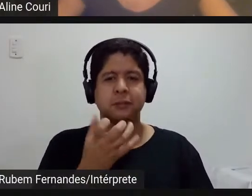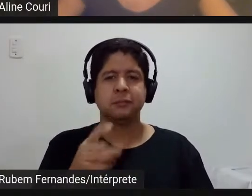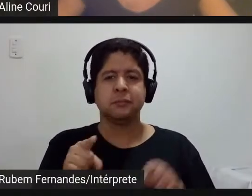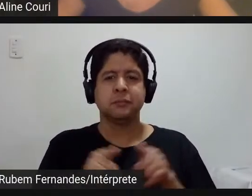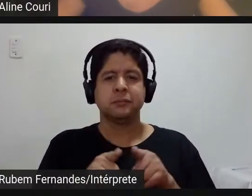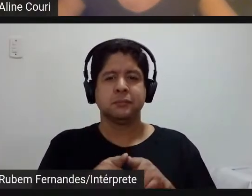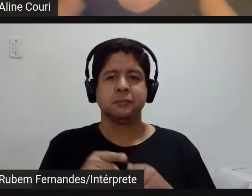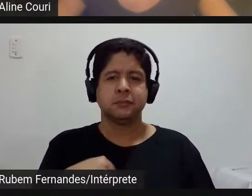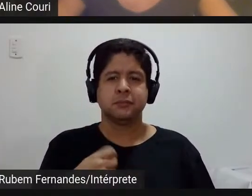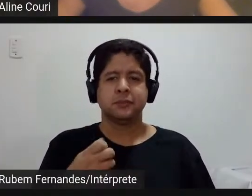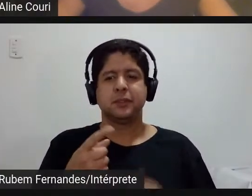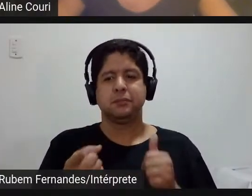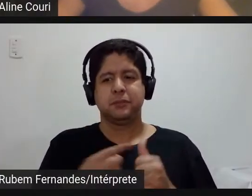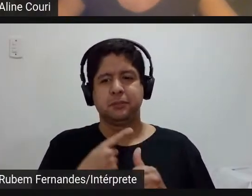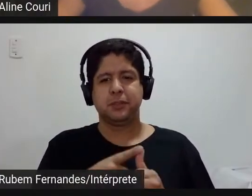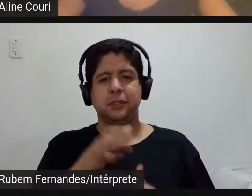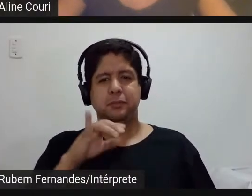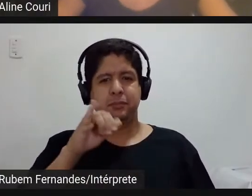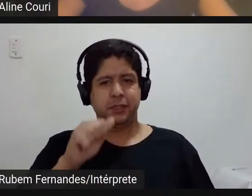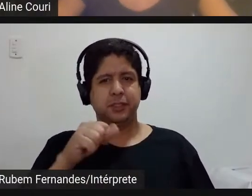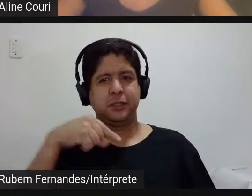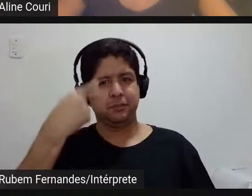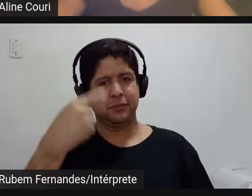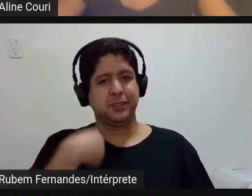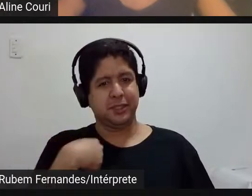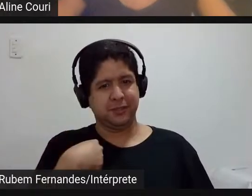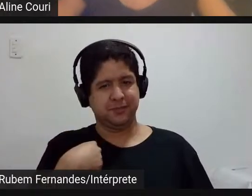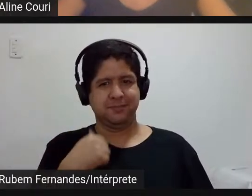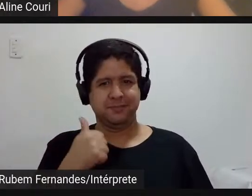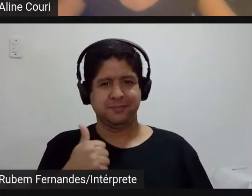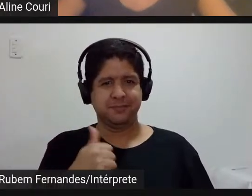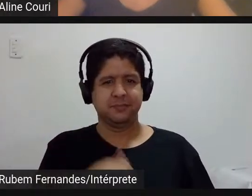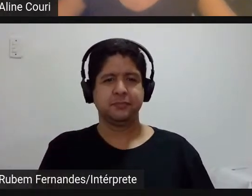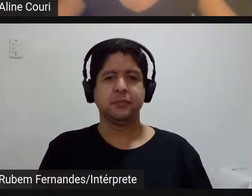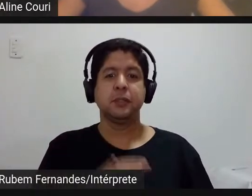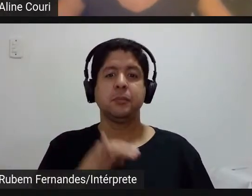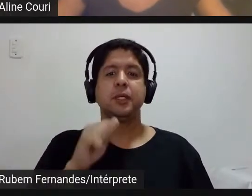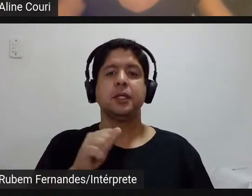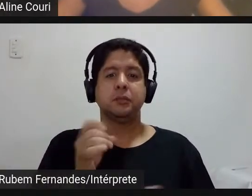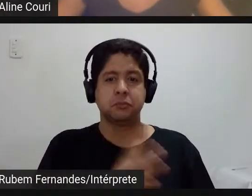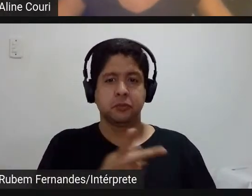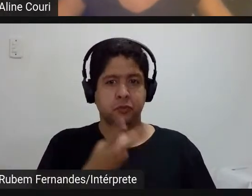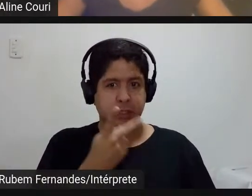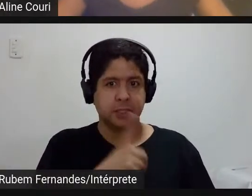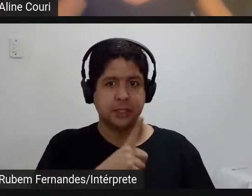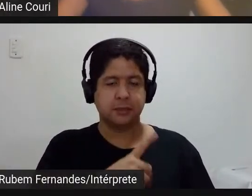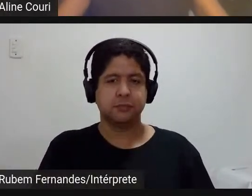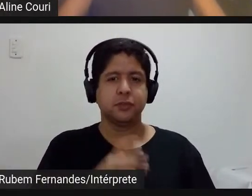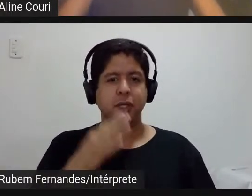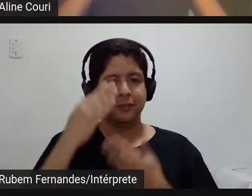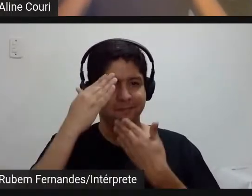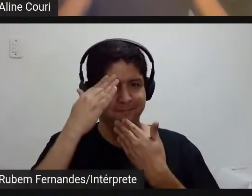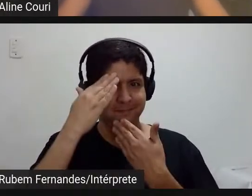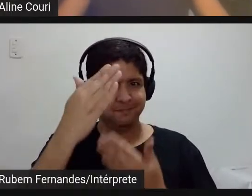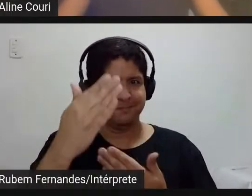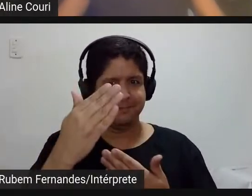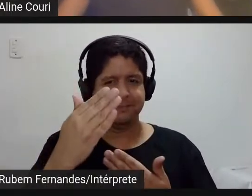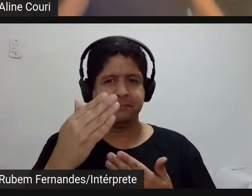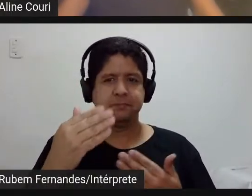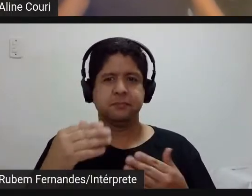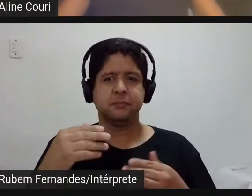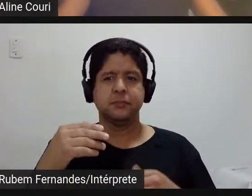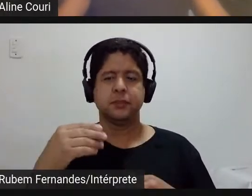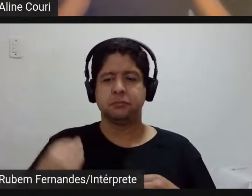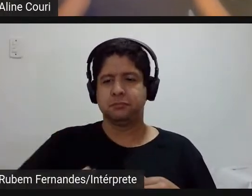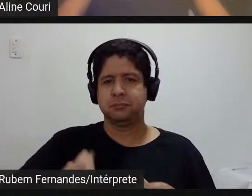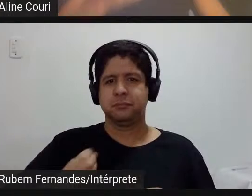dizer primeiro a Bia depois eu a Bia considerações finais eu queria agradecer a participação também